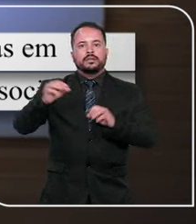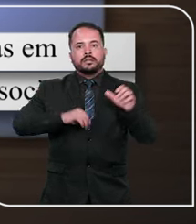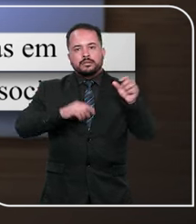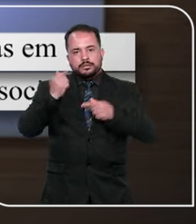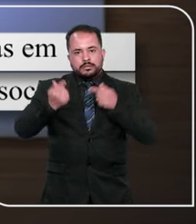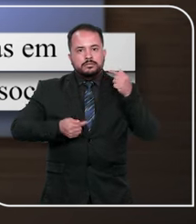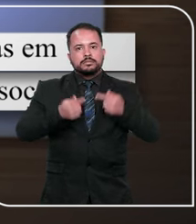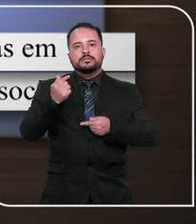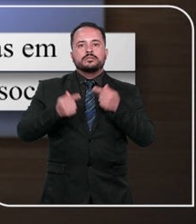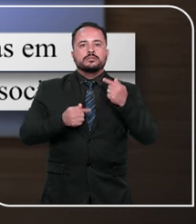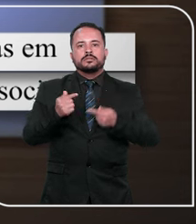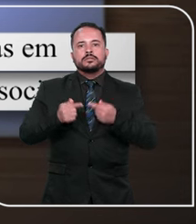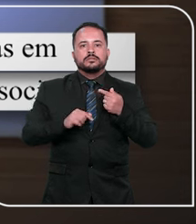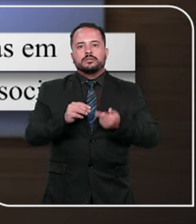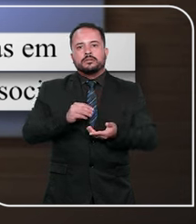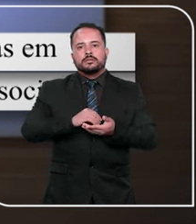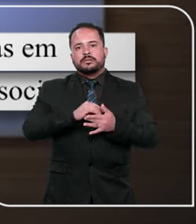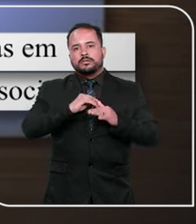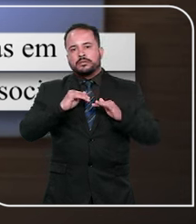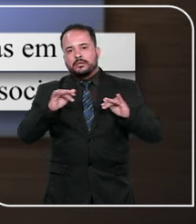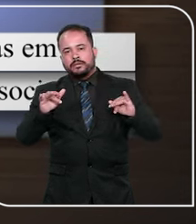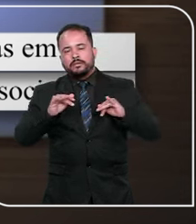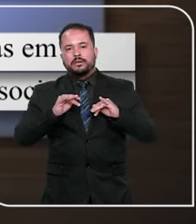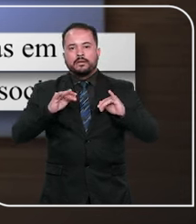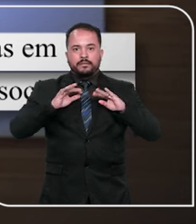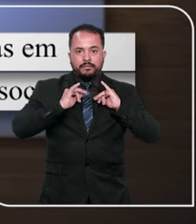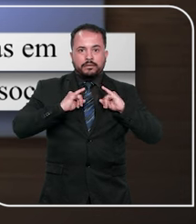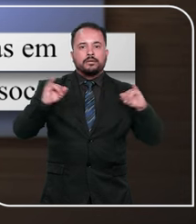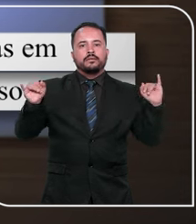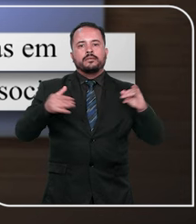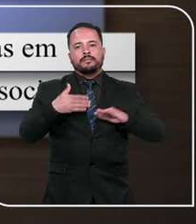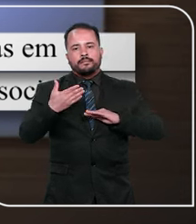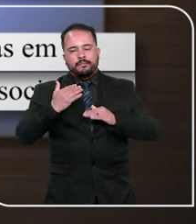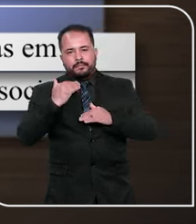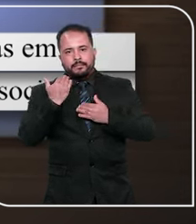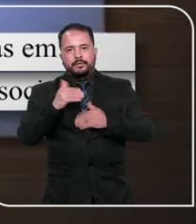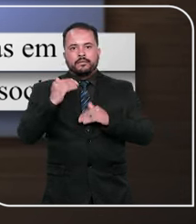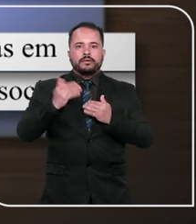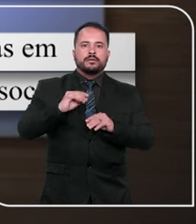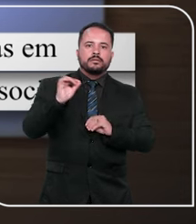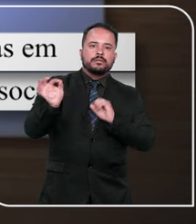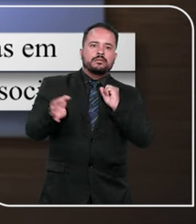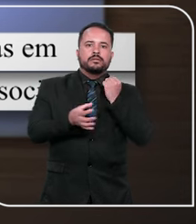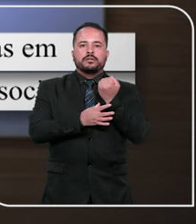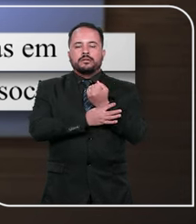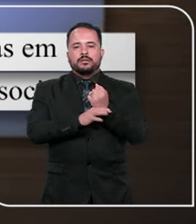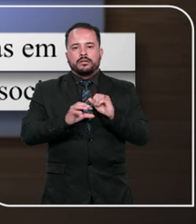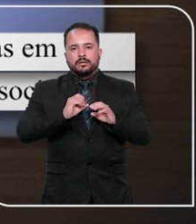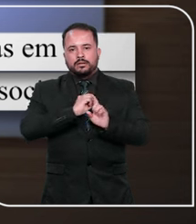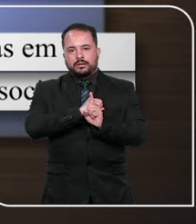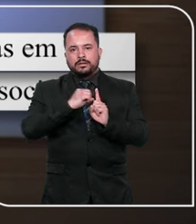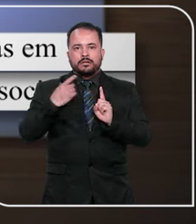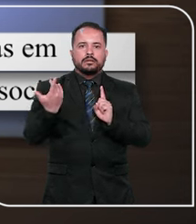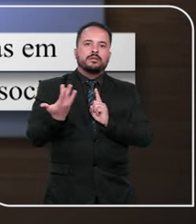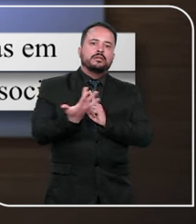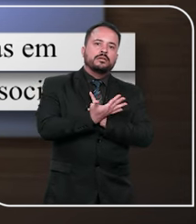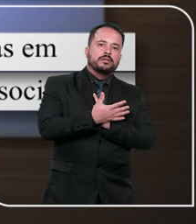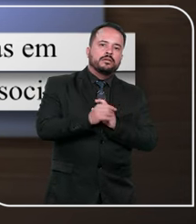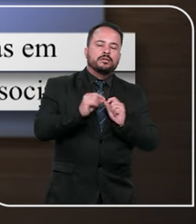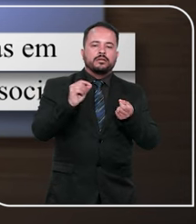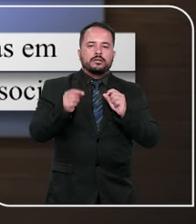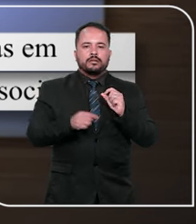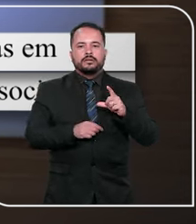Discute-se ainda a distribuição do ônus da prova nas hipóteses de garantias prestadas em favor de sociedade